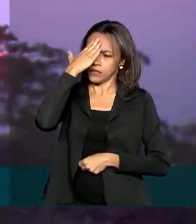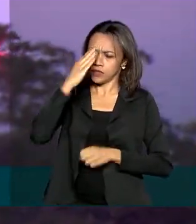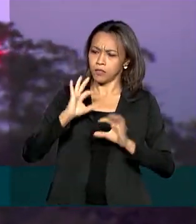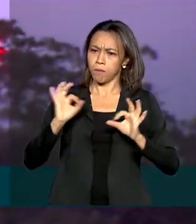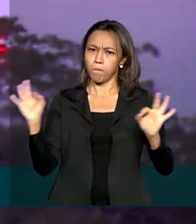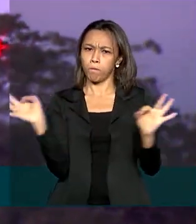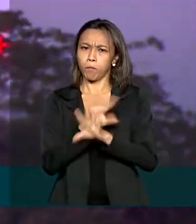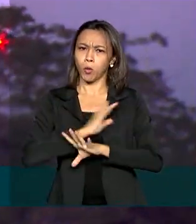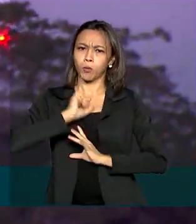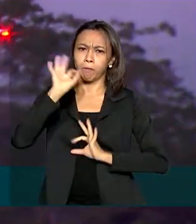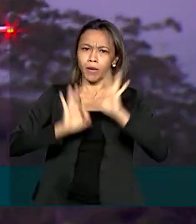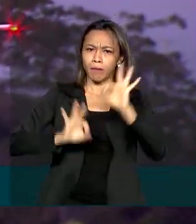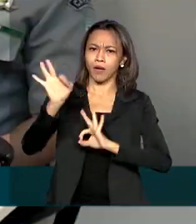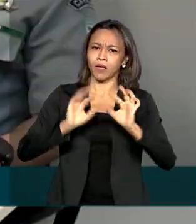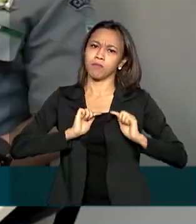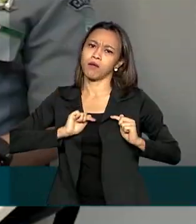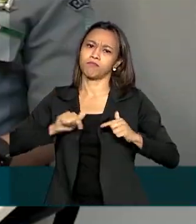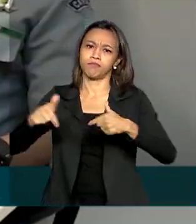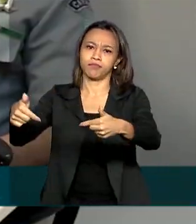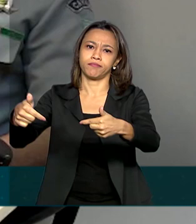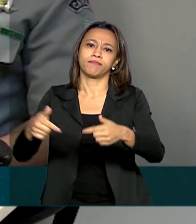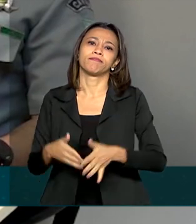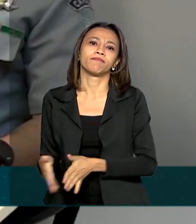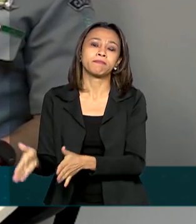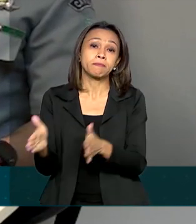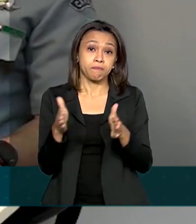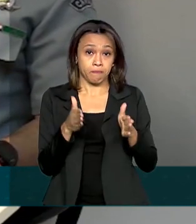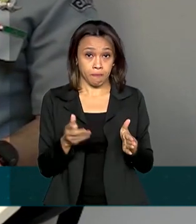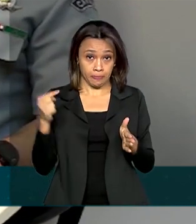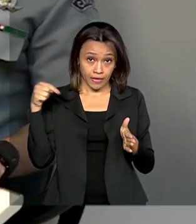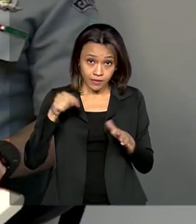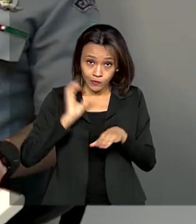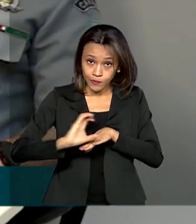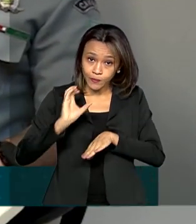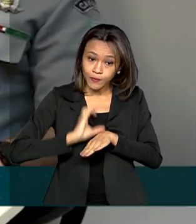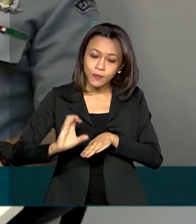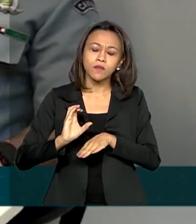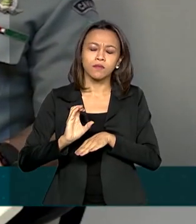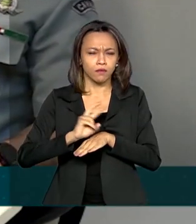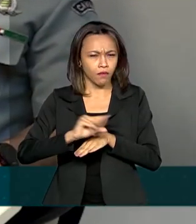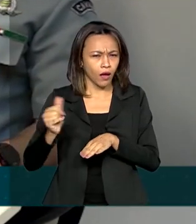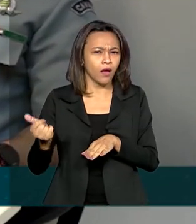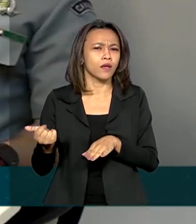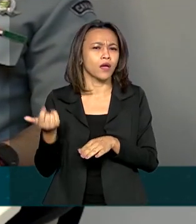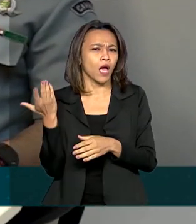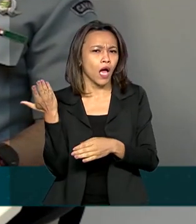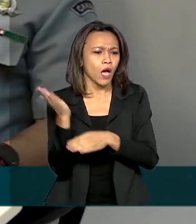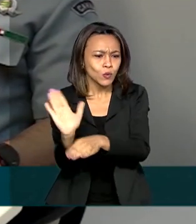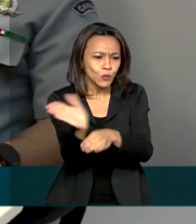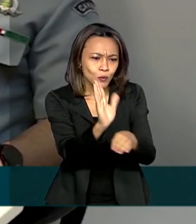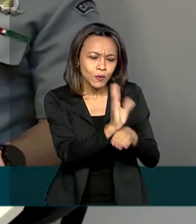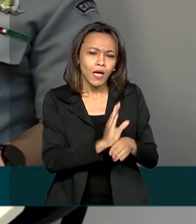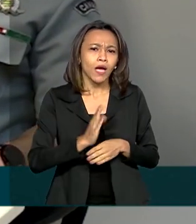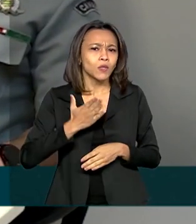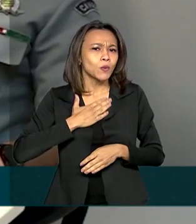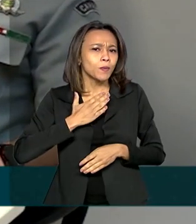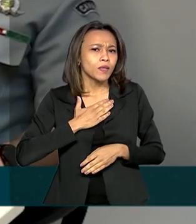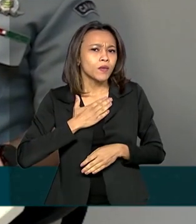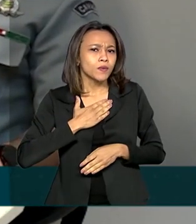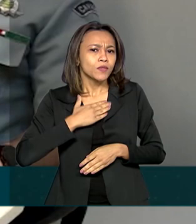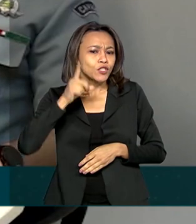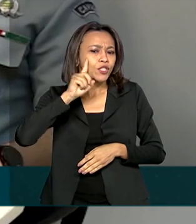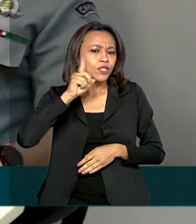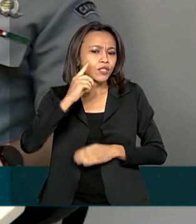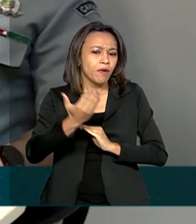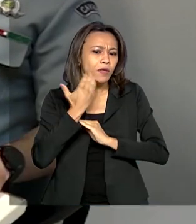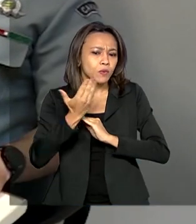preparados para atuar. Esses cursos vão ajudar bastante no meu dia a dia para que eu